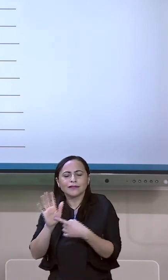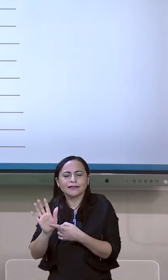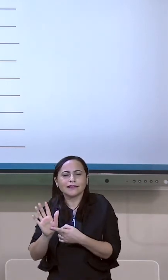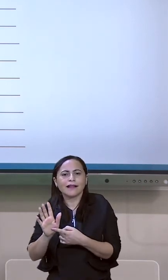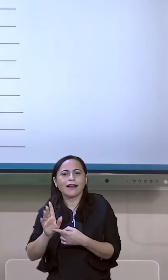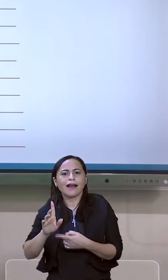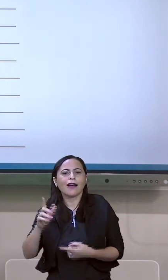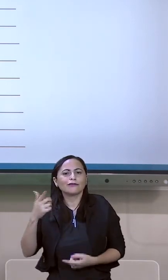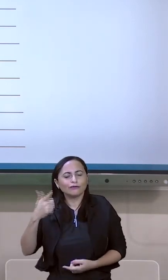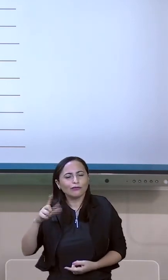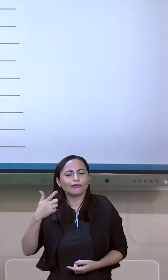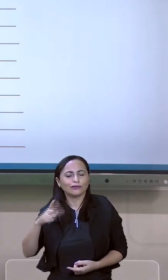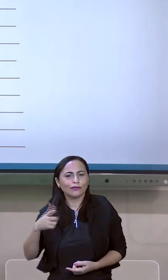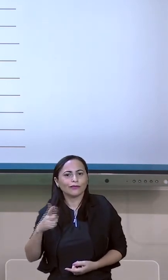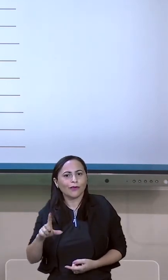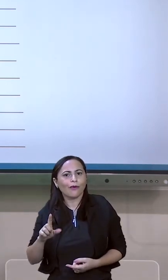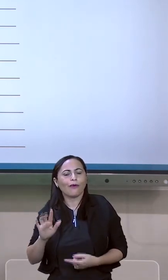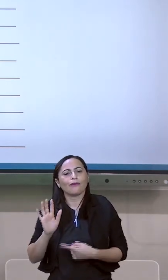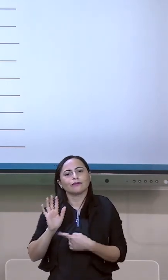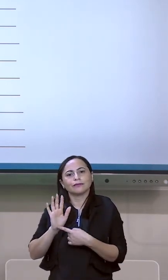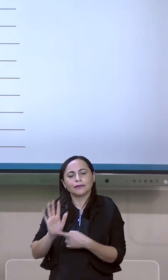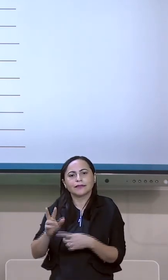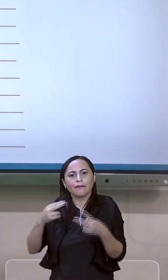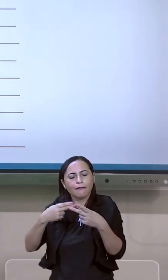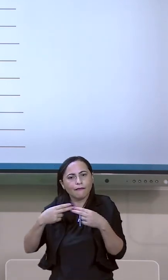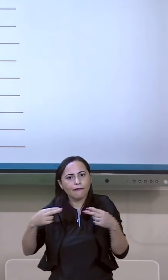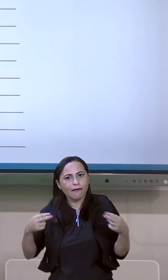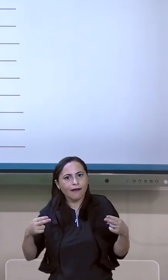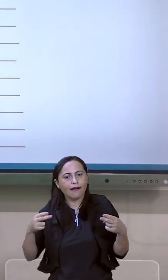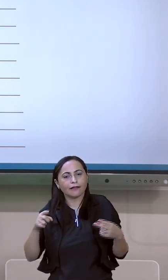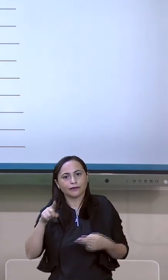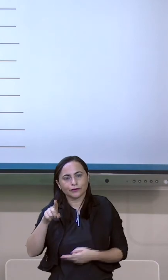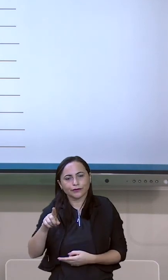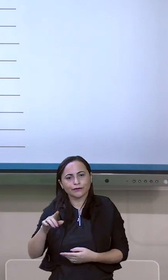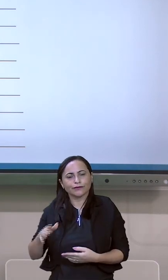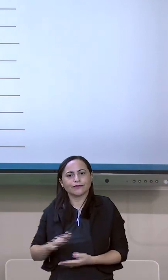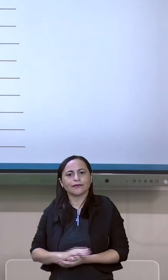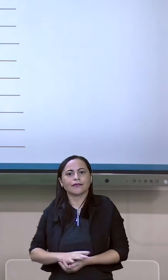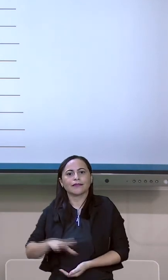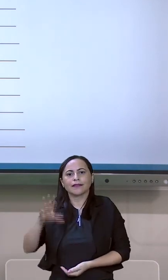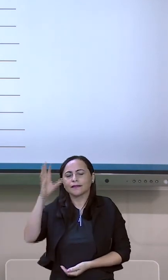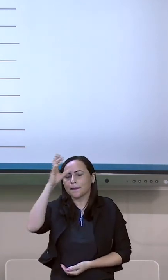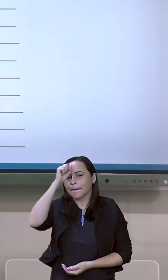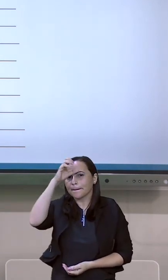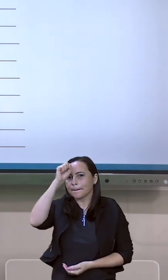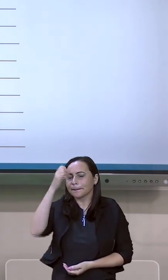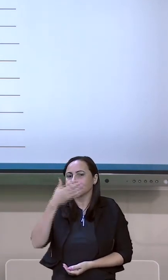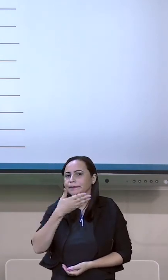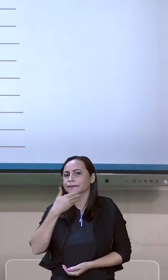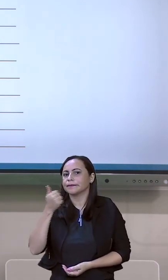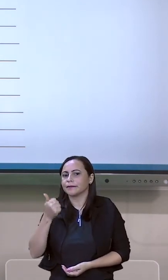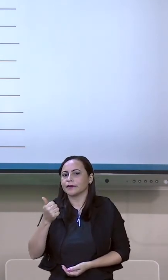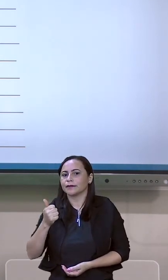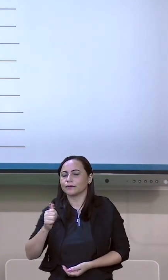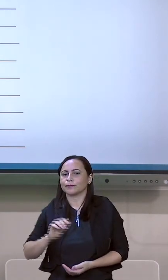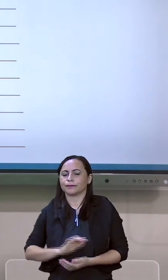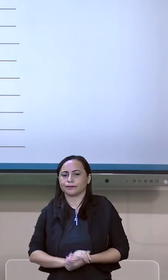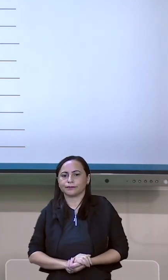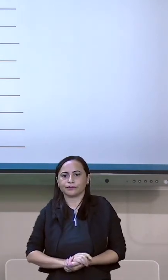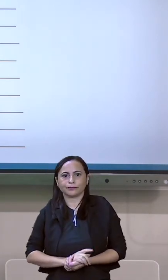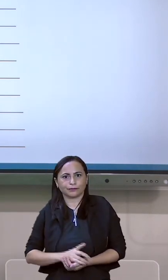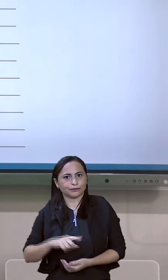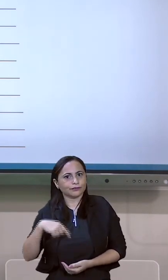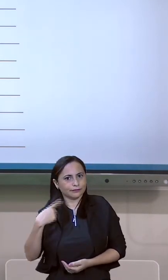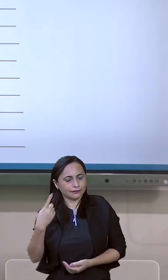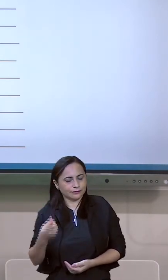de sílaba tônica. Utilizando esses sinais que vão nos ajudar bem a achar aí as sílabas que são mais